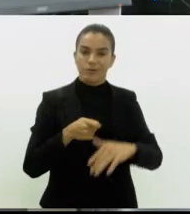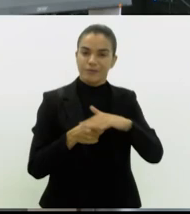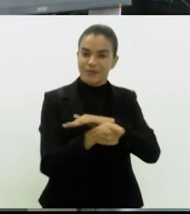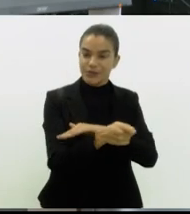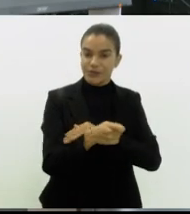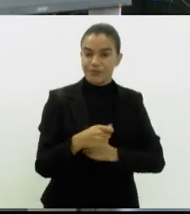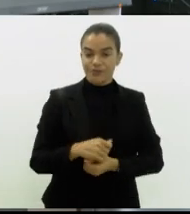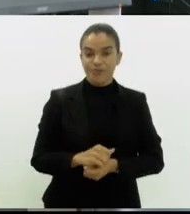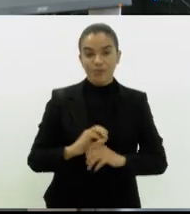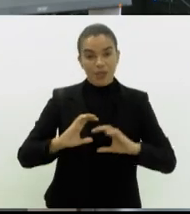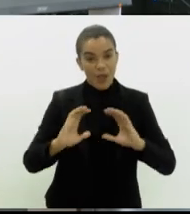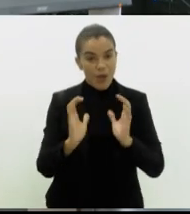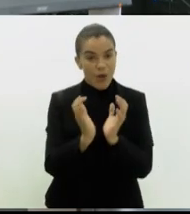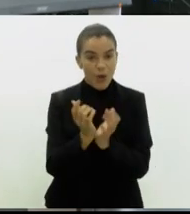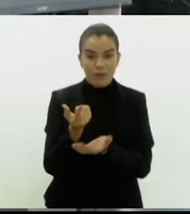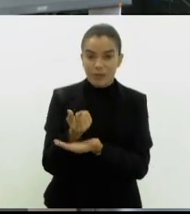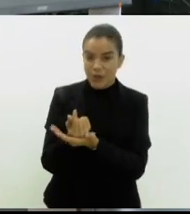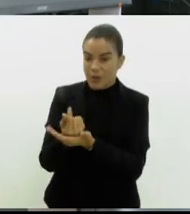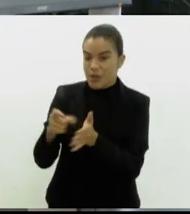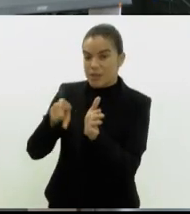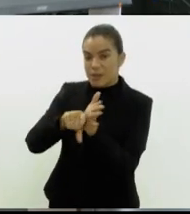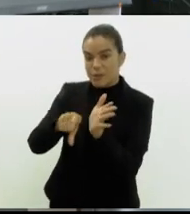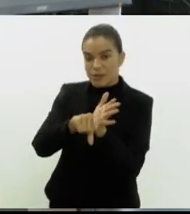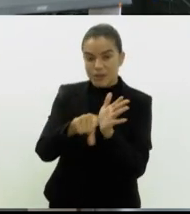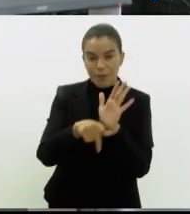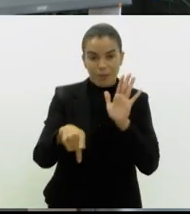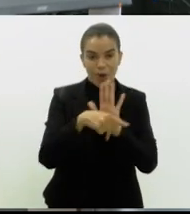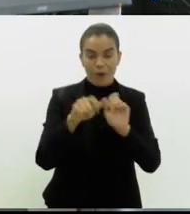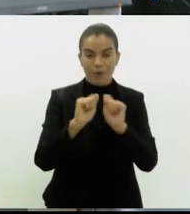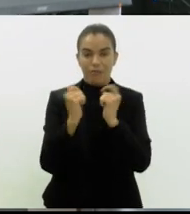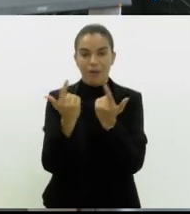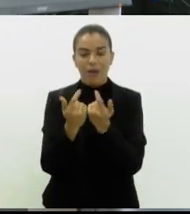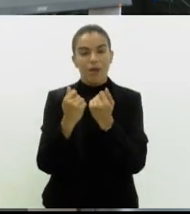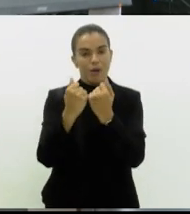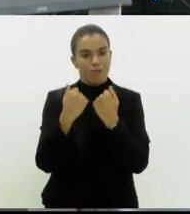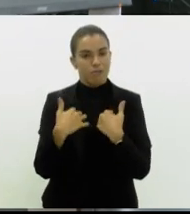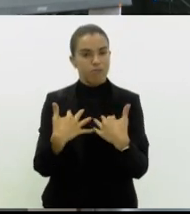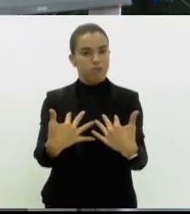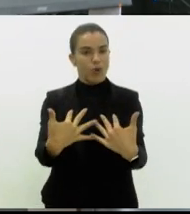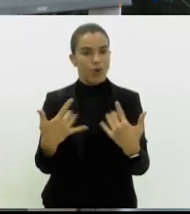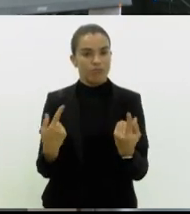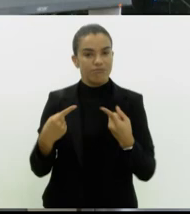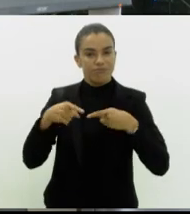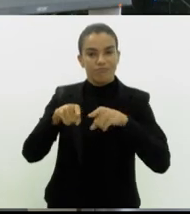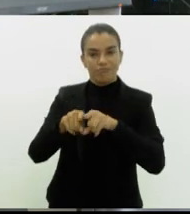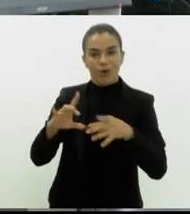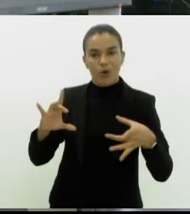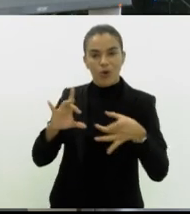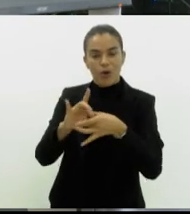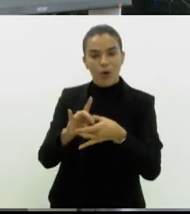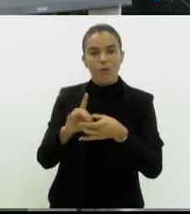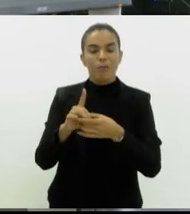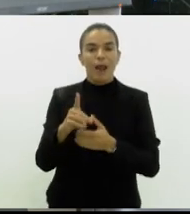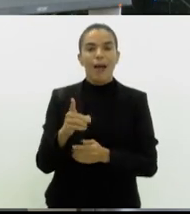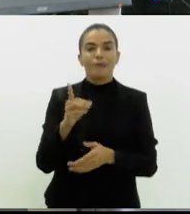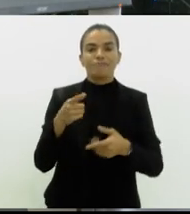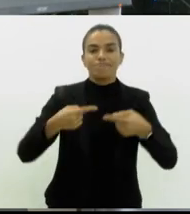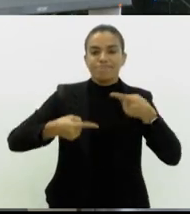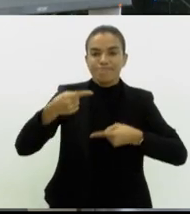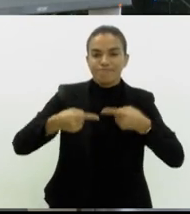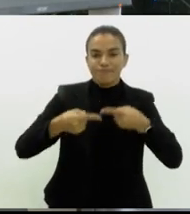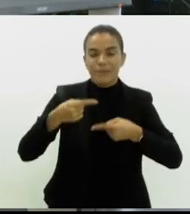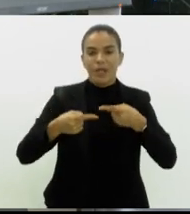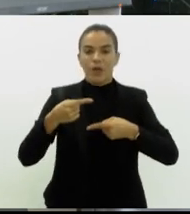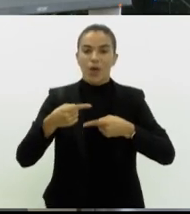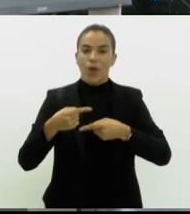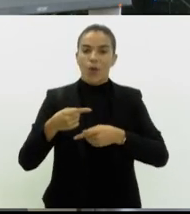E as comissões de orçamento e tributação da LERJ fizeram uma audiência pública conjunta para debater a suspensão do regime de